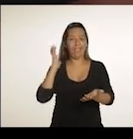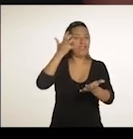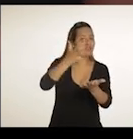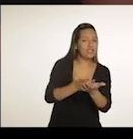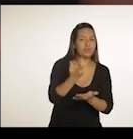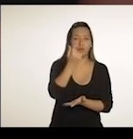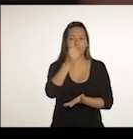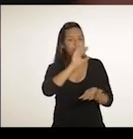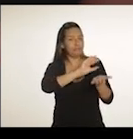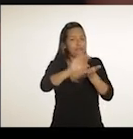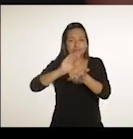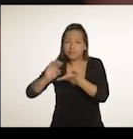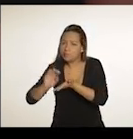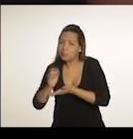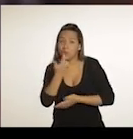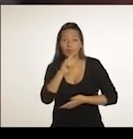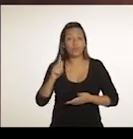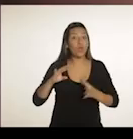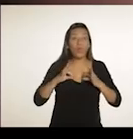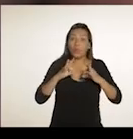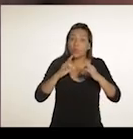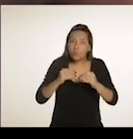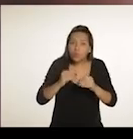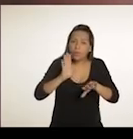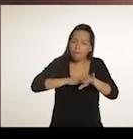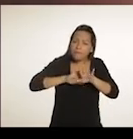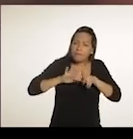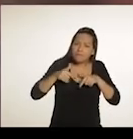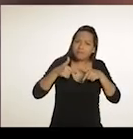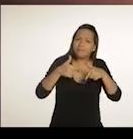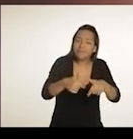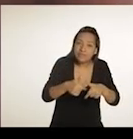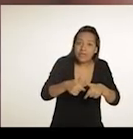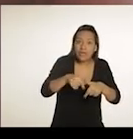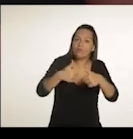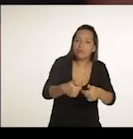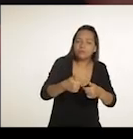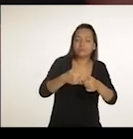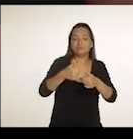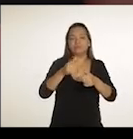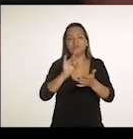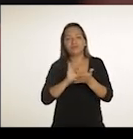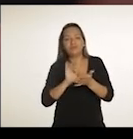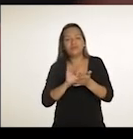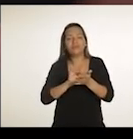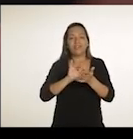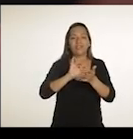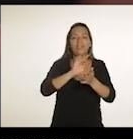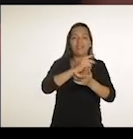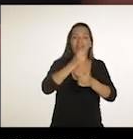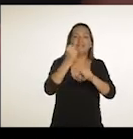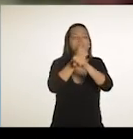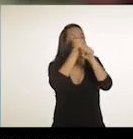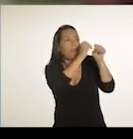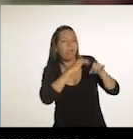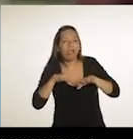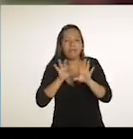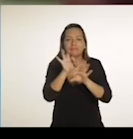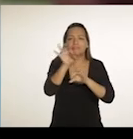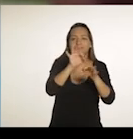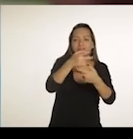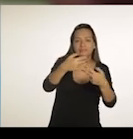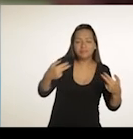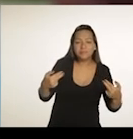Nada, nada. Tudo que foi feito aqui, né, pai? Foi feito com esforço, assim, absurdo. O que a gente está querendo? Fazer com que nas